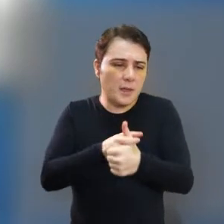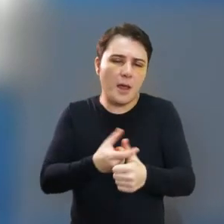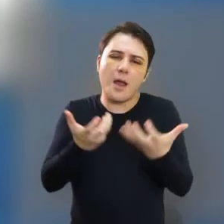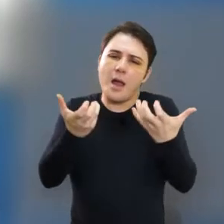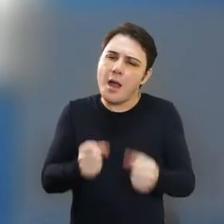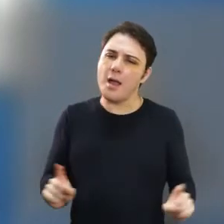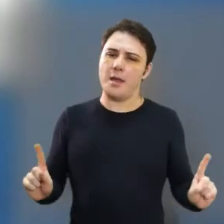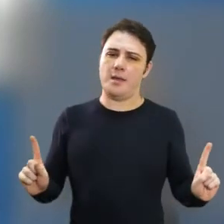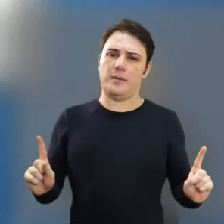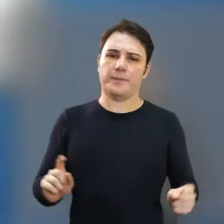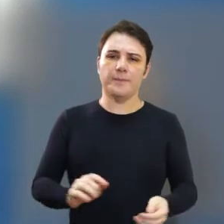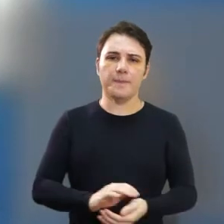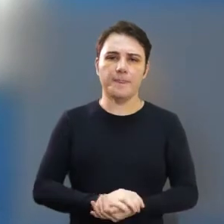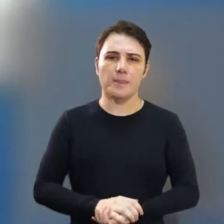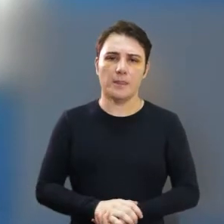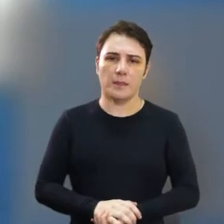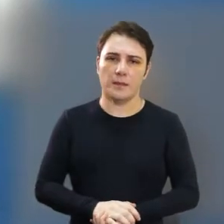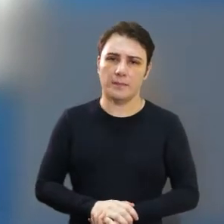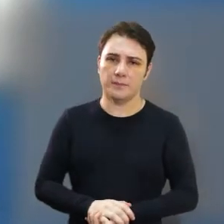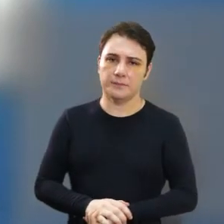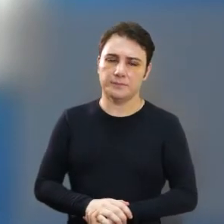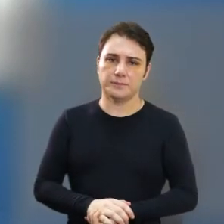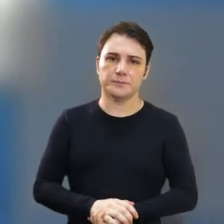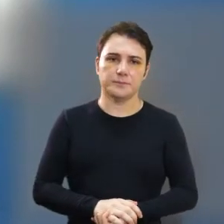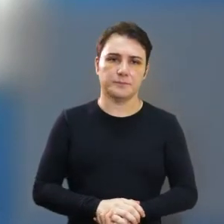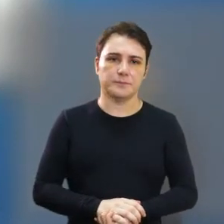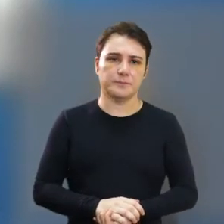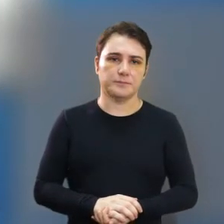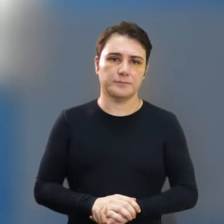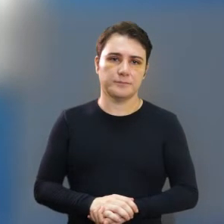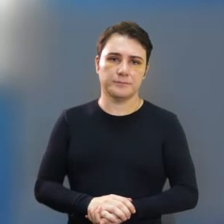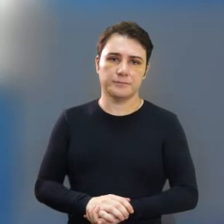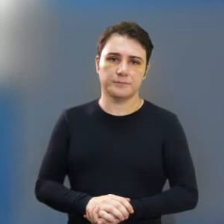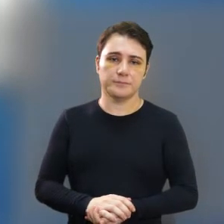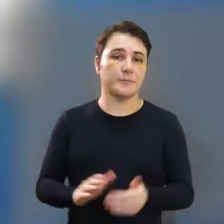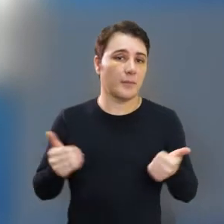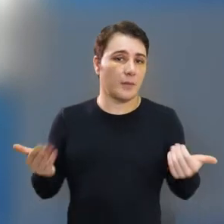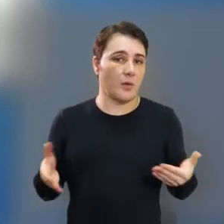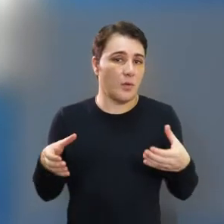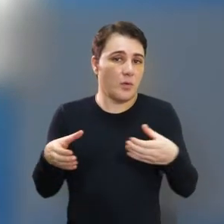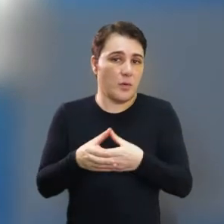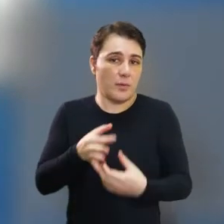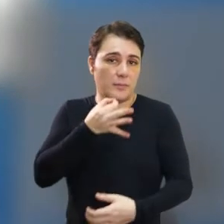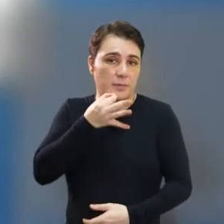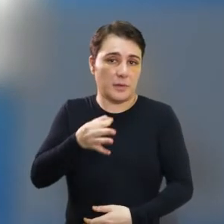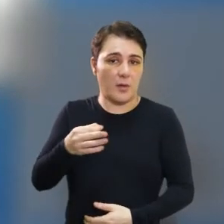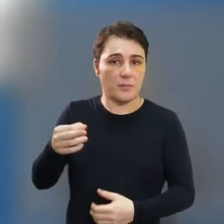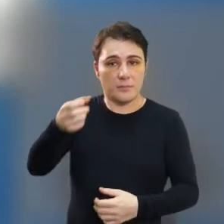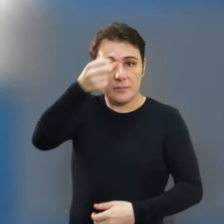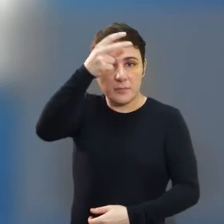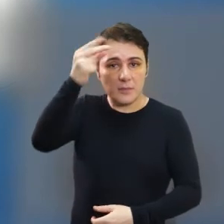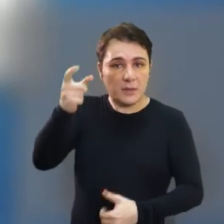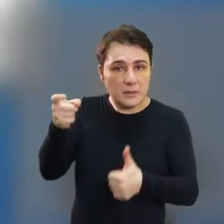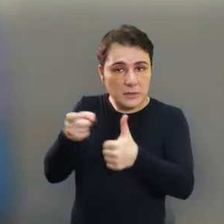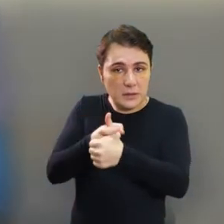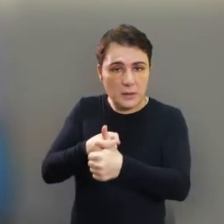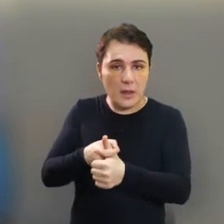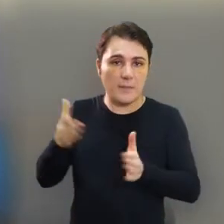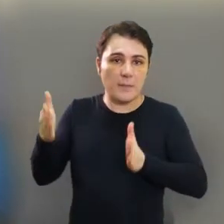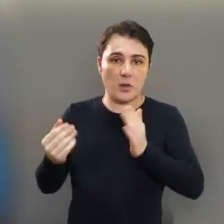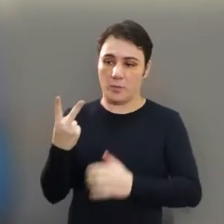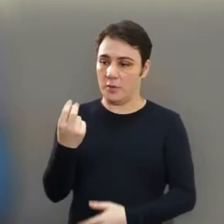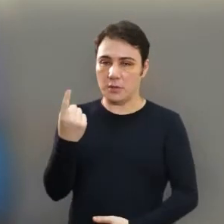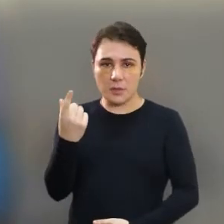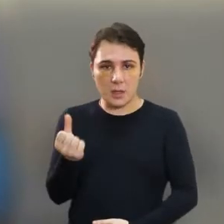razão pela qual tal argumento já é refutado de pronto. A comissão chegou ao ponto de que devemos aprovar a